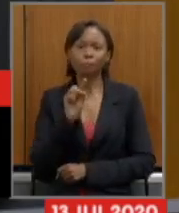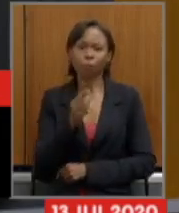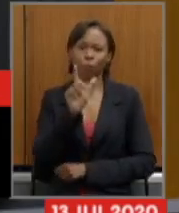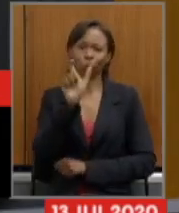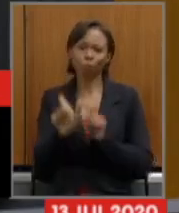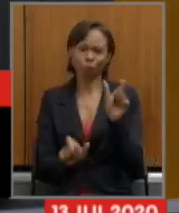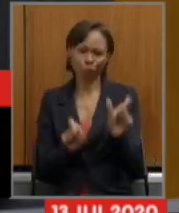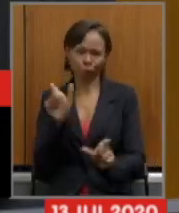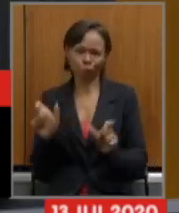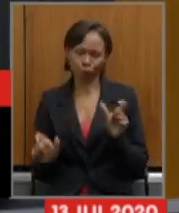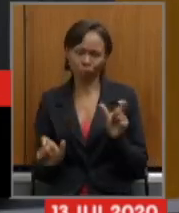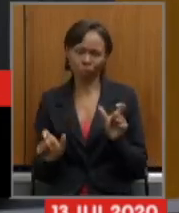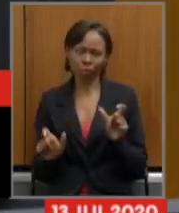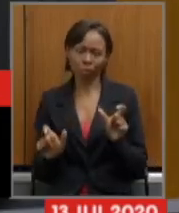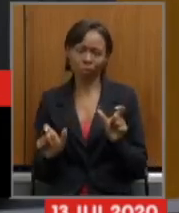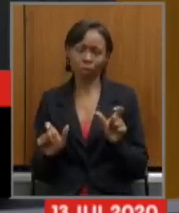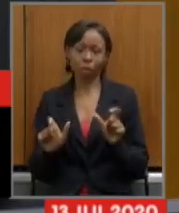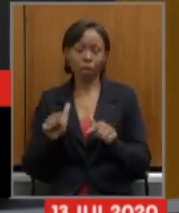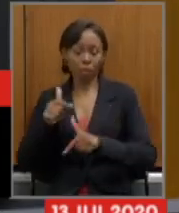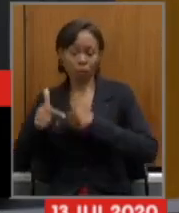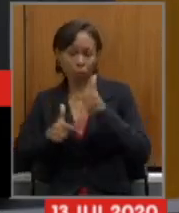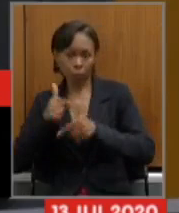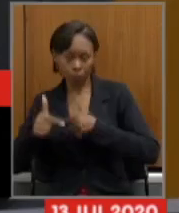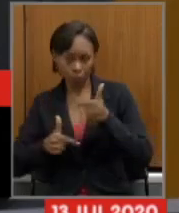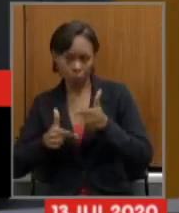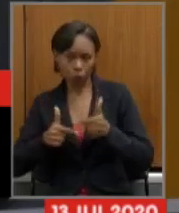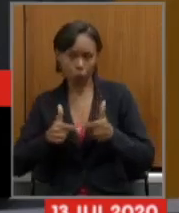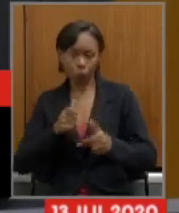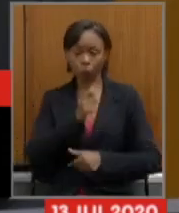ativos, inativos e pensionistas.